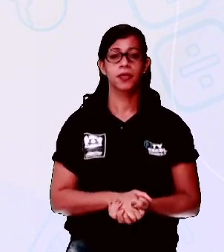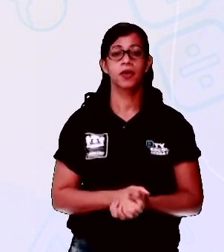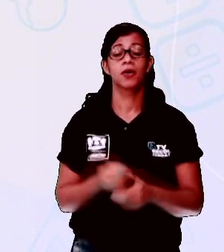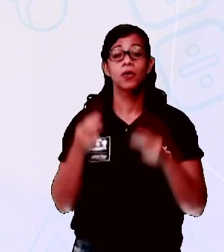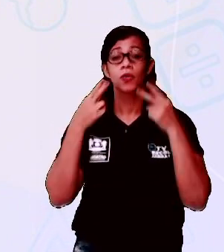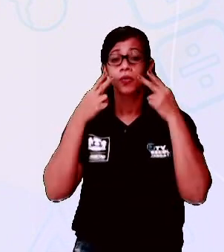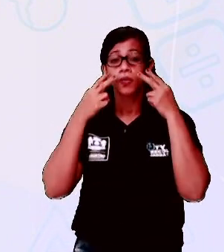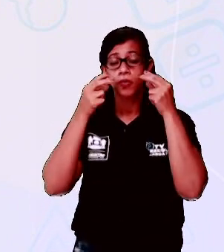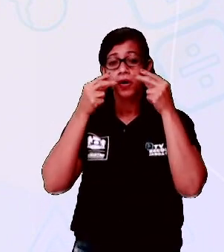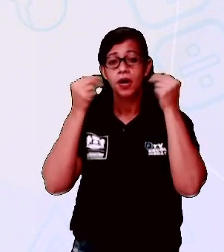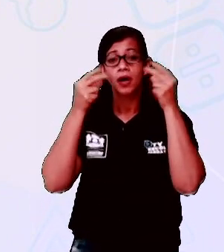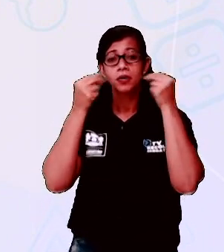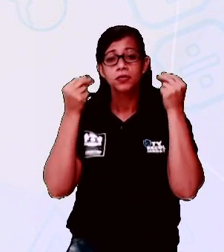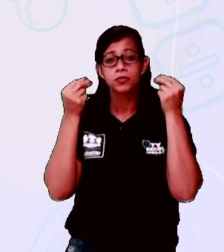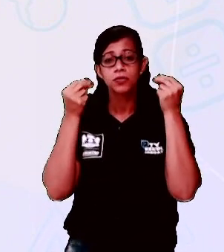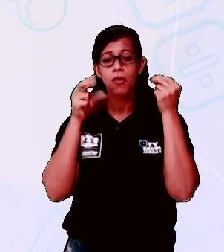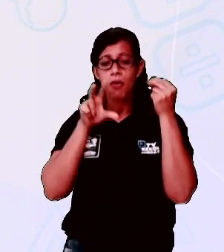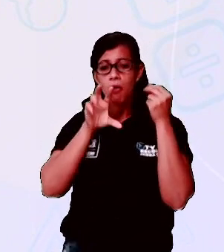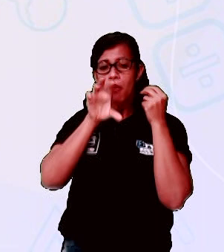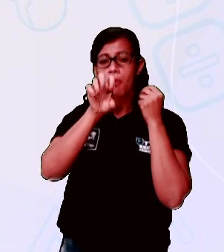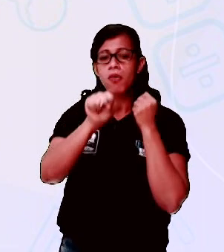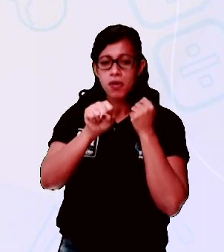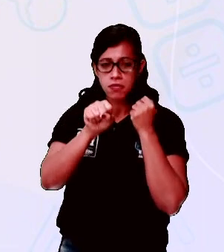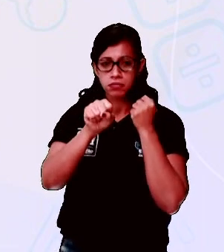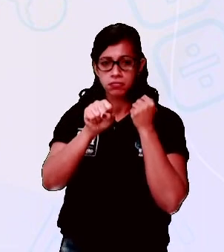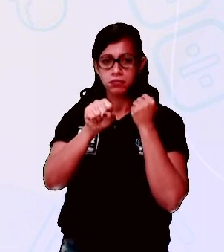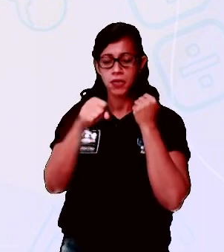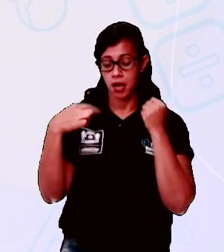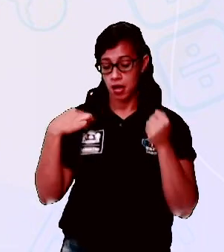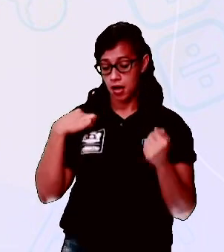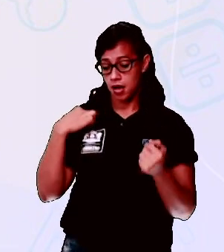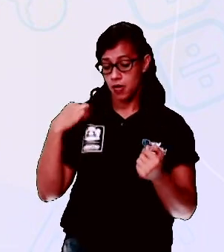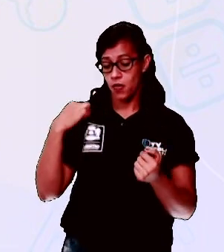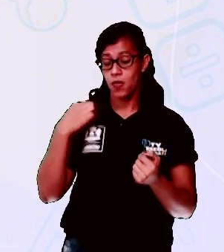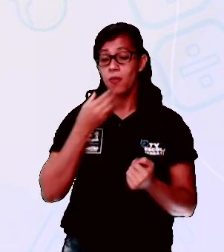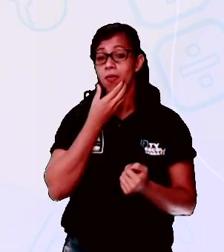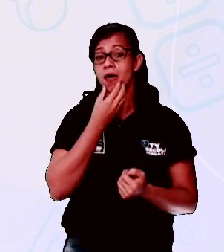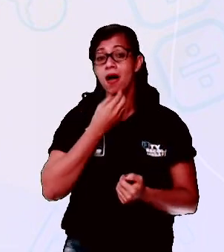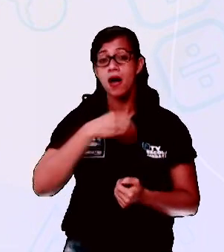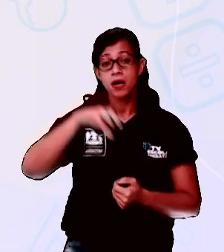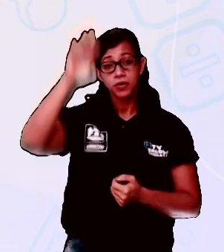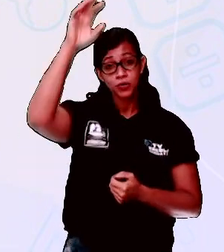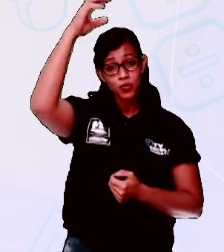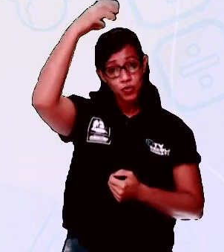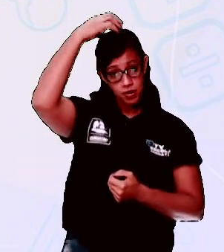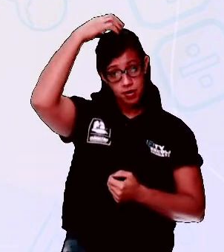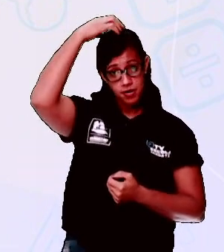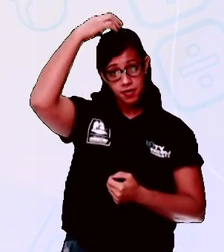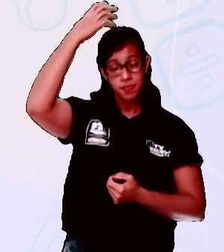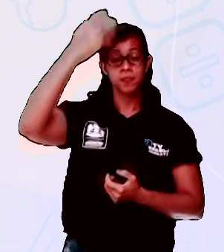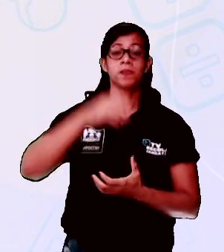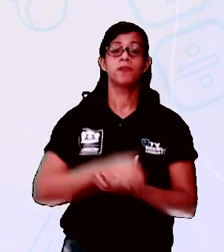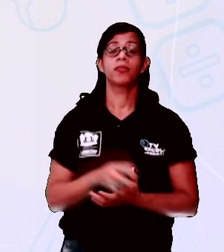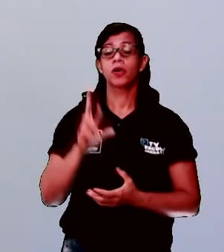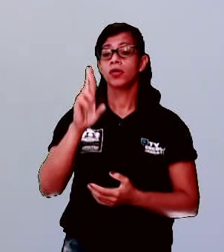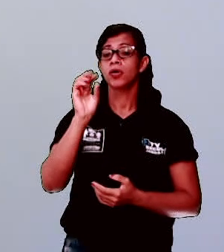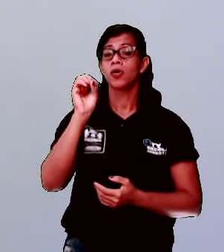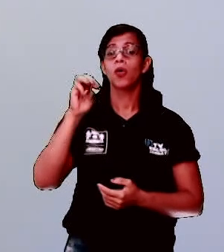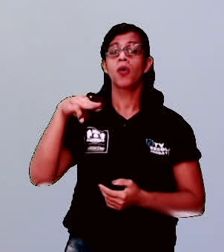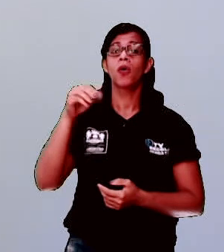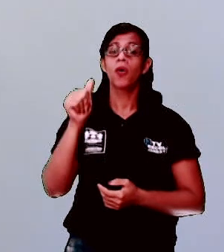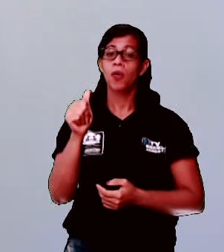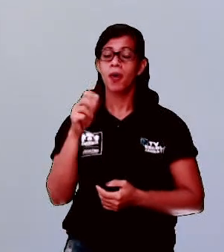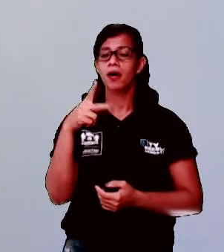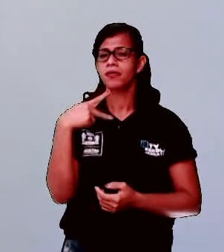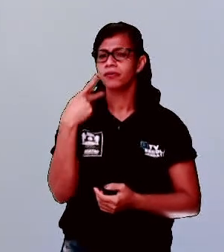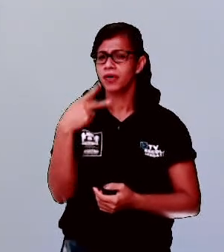roeu a roupa do rei de Roma. Falando assim devagar